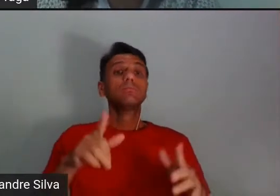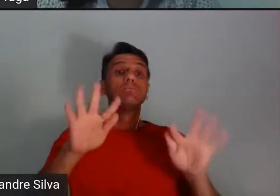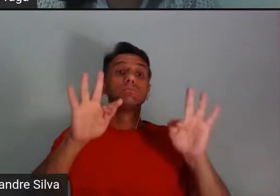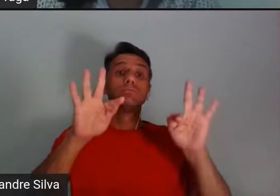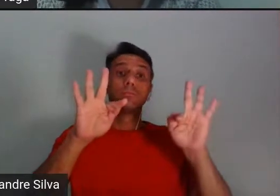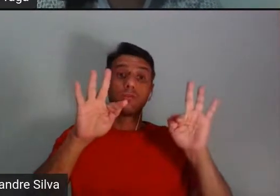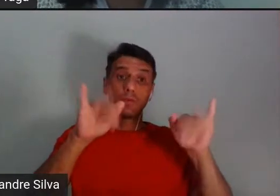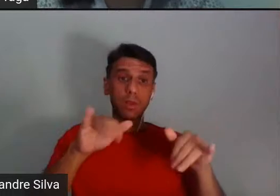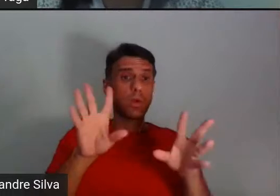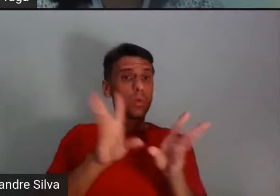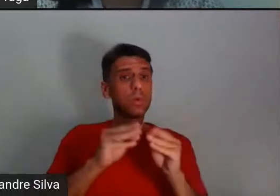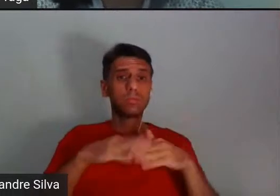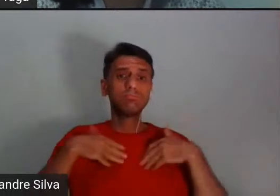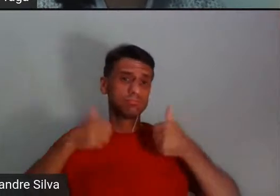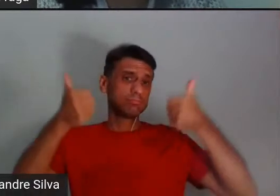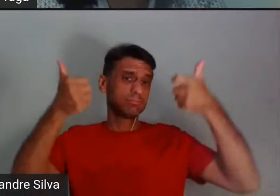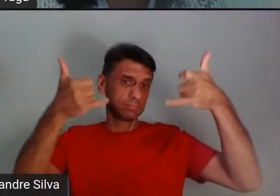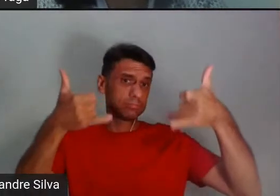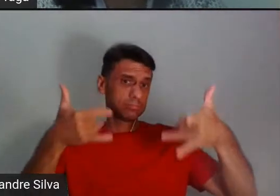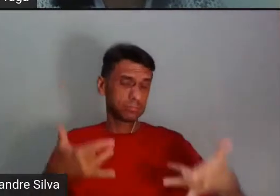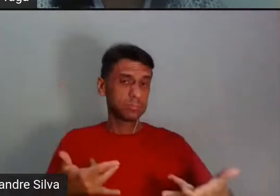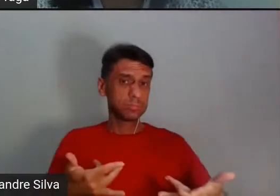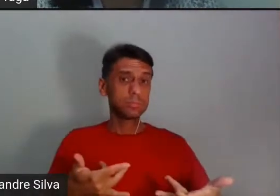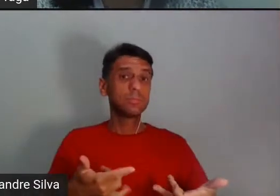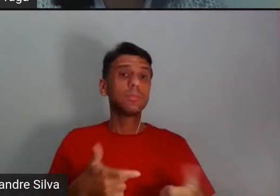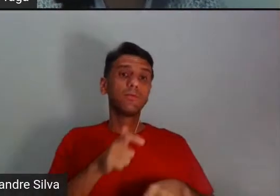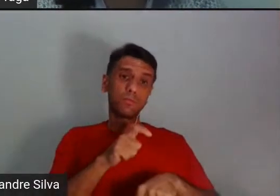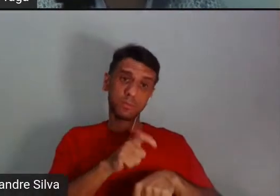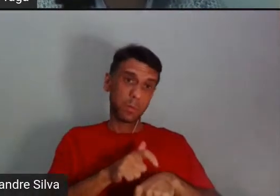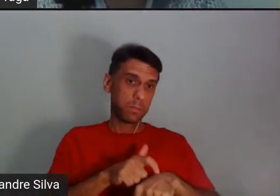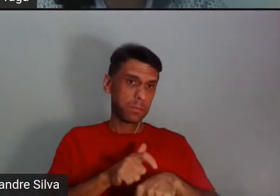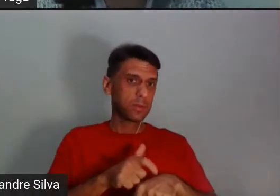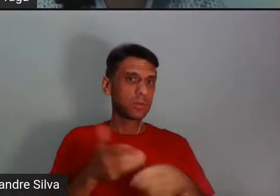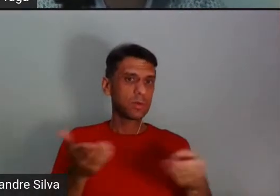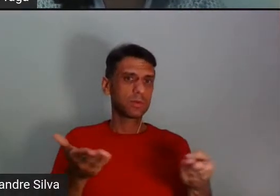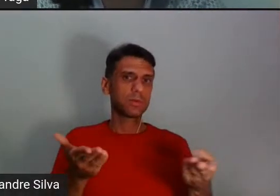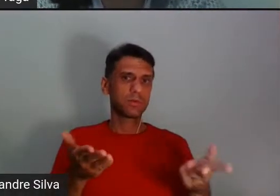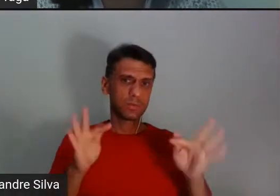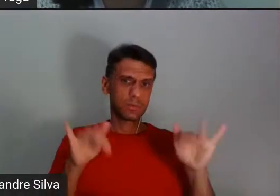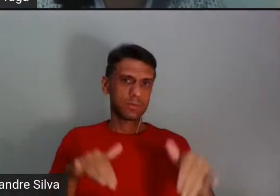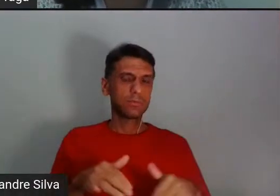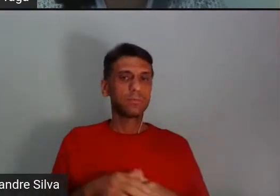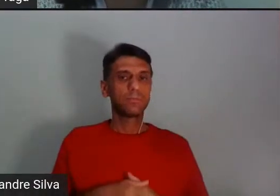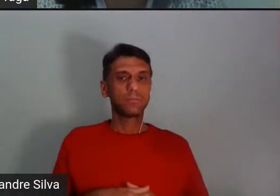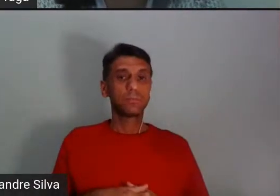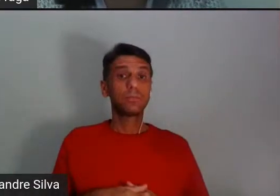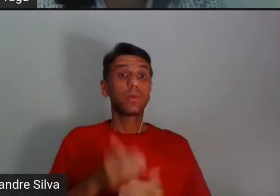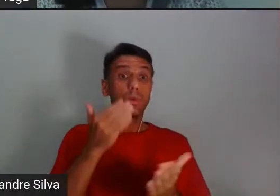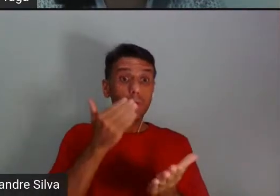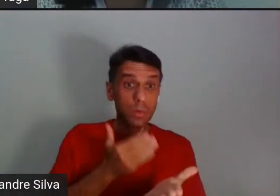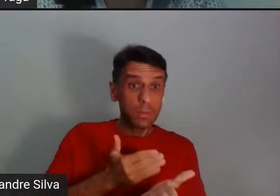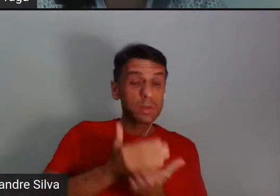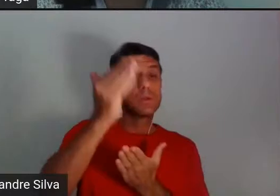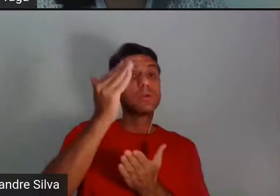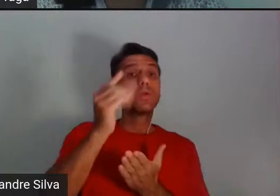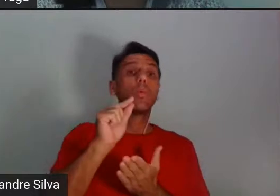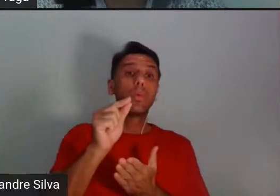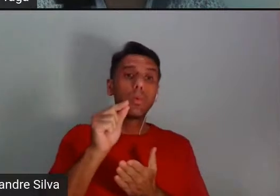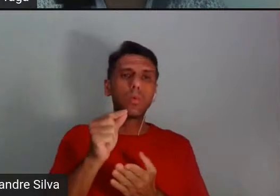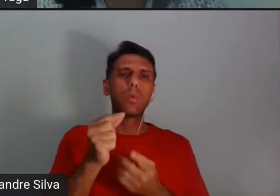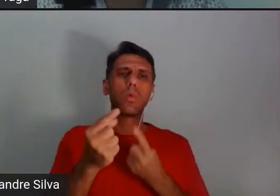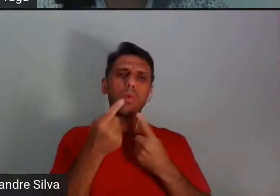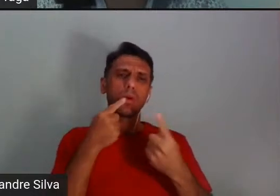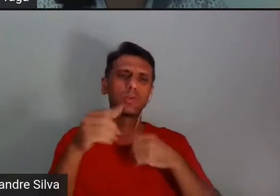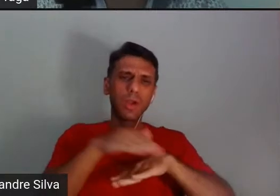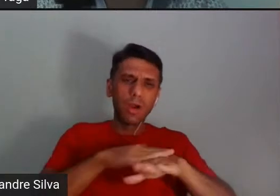pelo menos momentaneamente finais, porque eu percebo que é o início de um diálogo, como você mesmo diz,